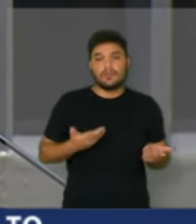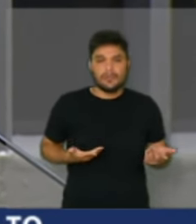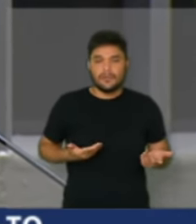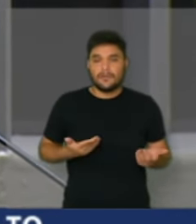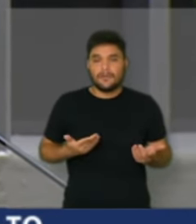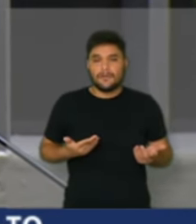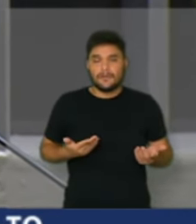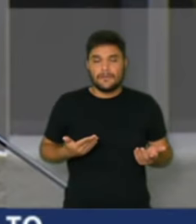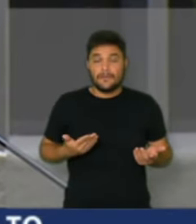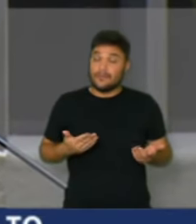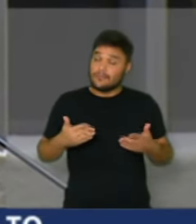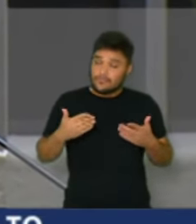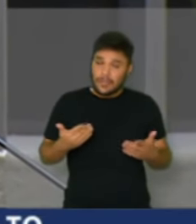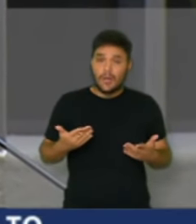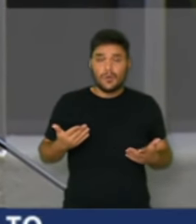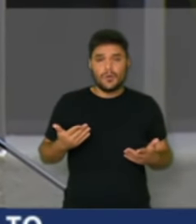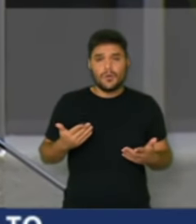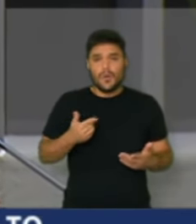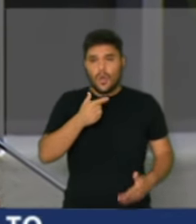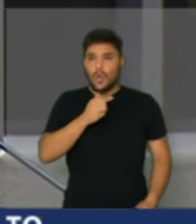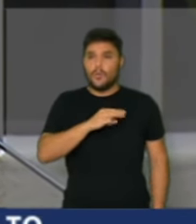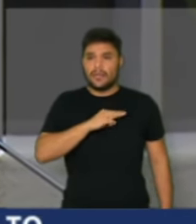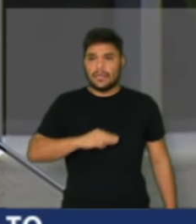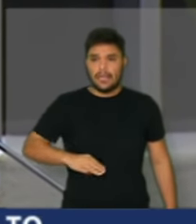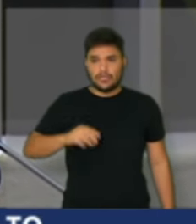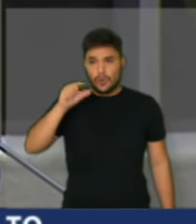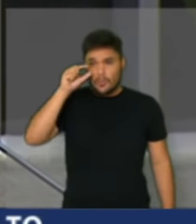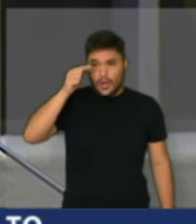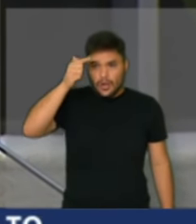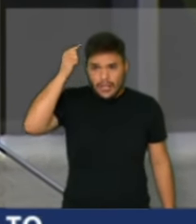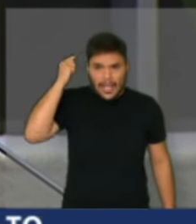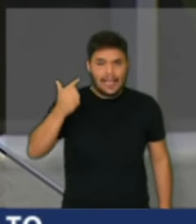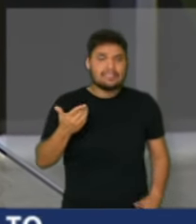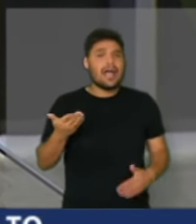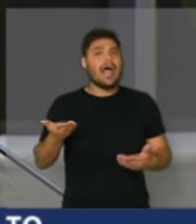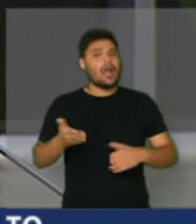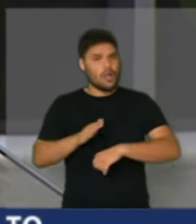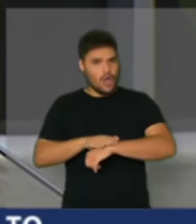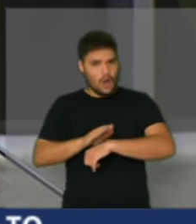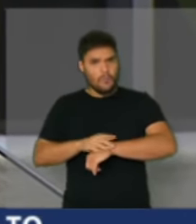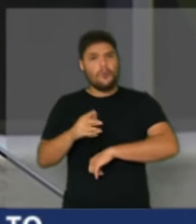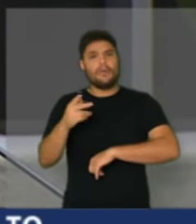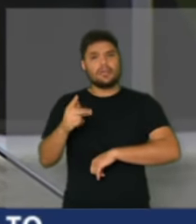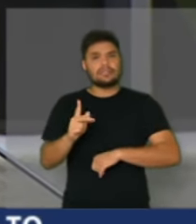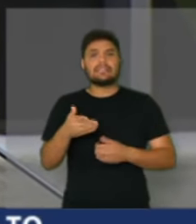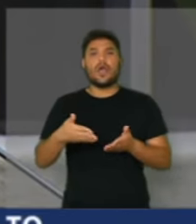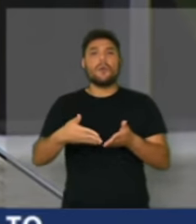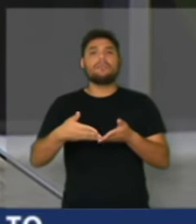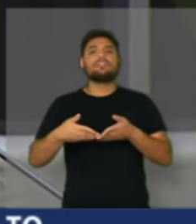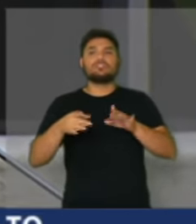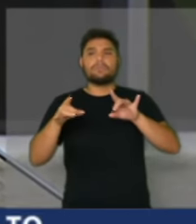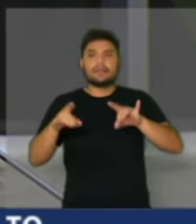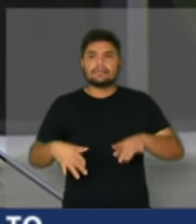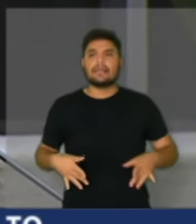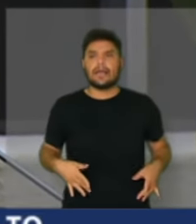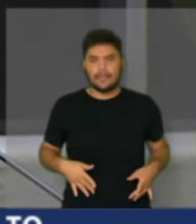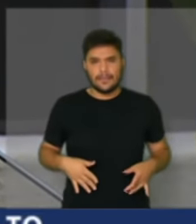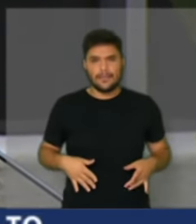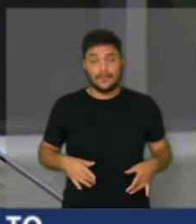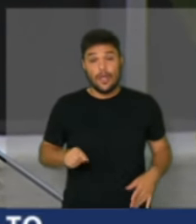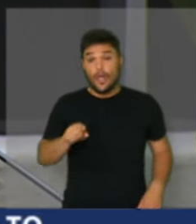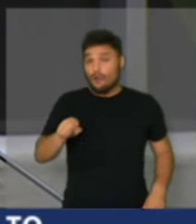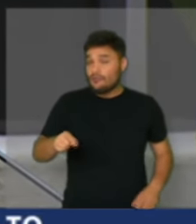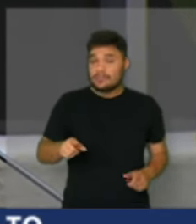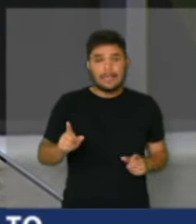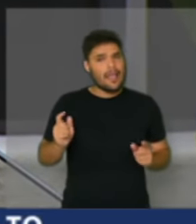senhor ministro Paulo Guedes, chegou a sua vez de pedir para sair. O senhor não